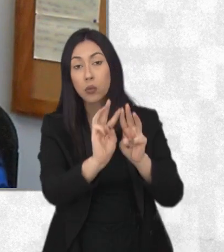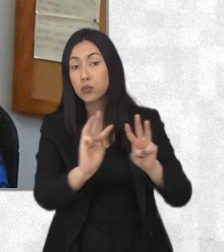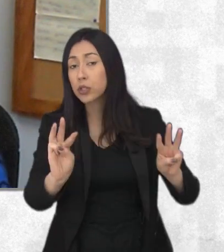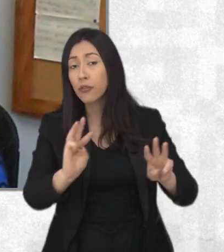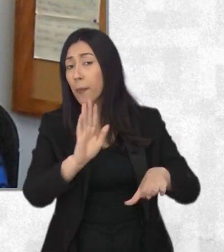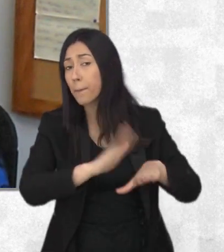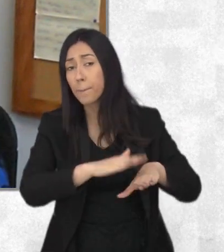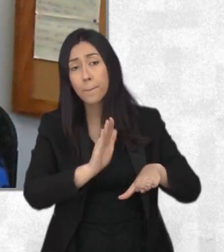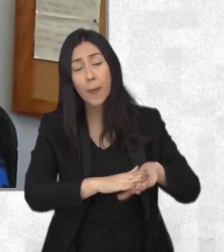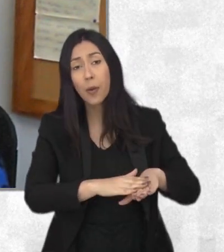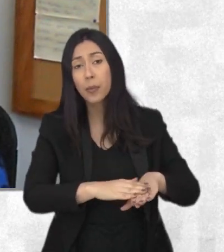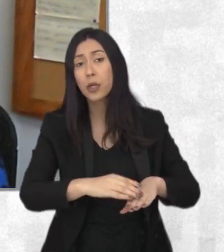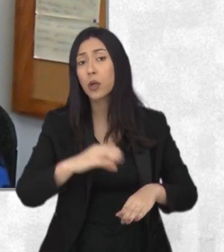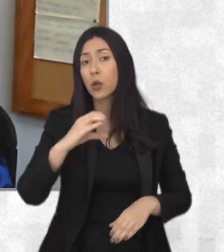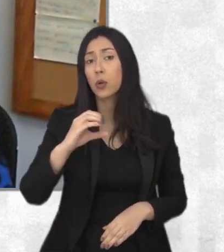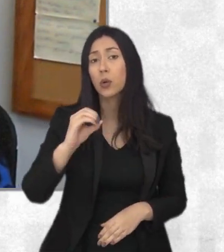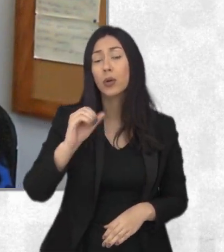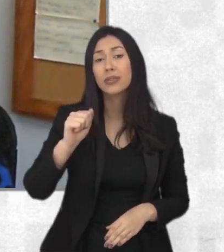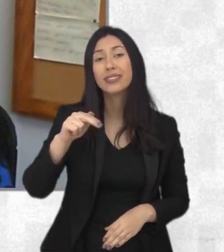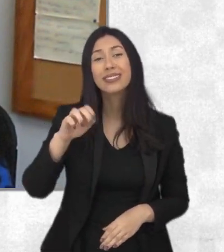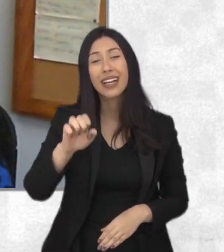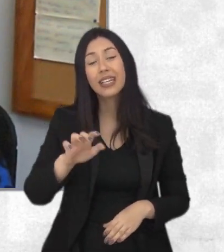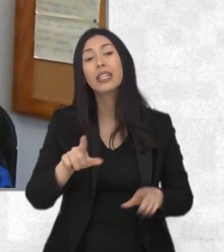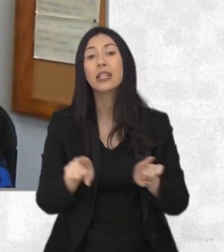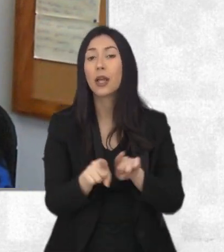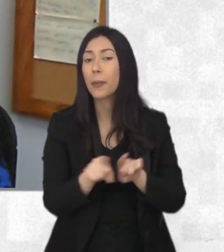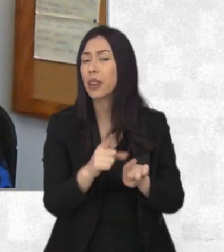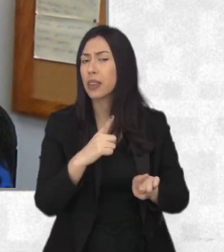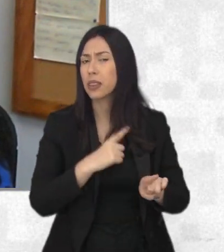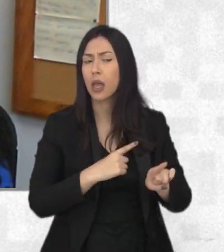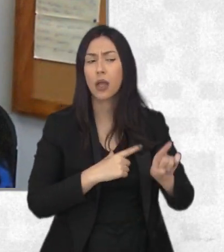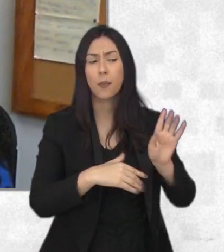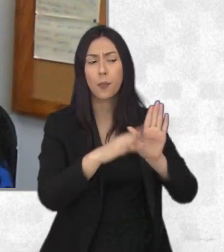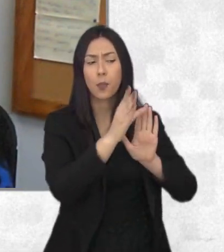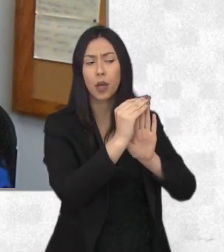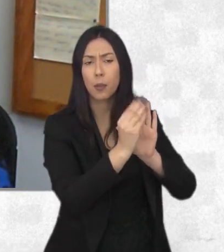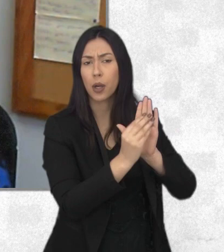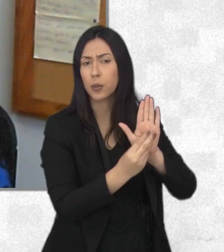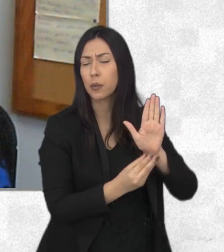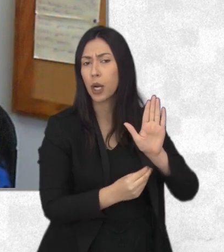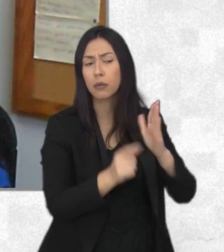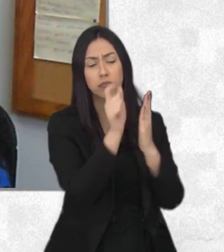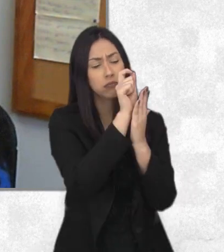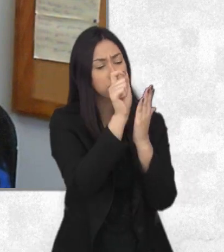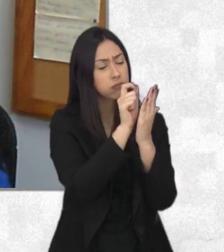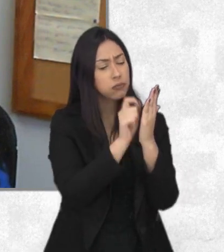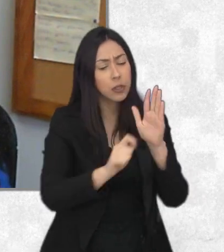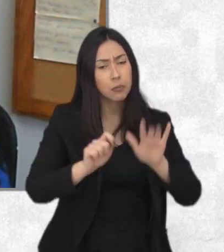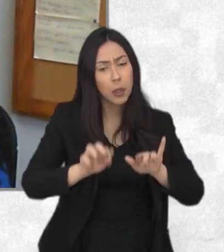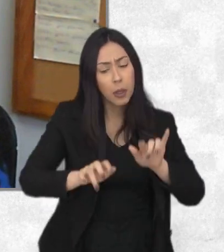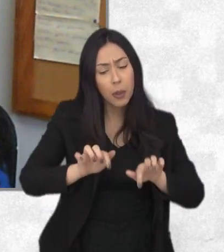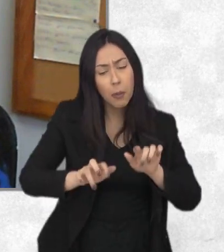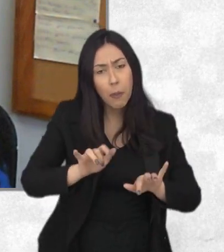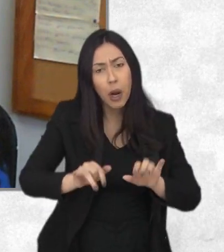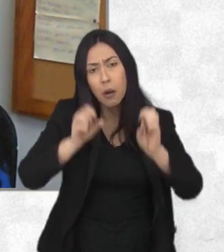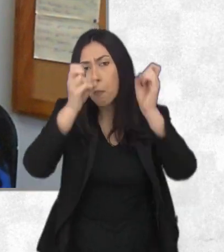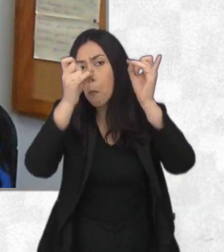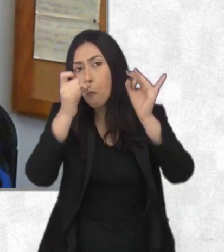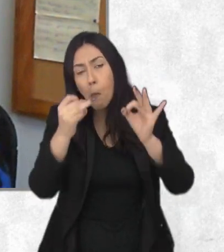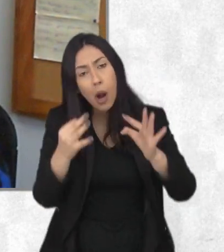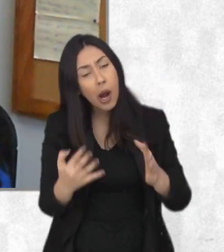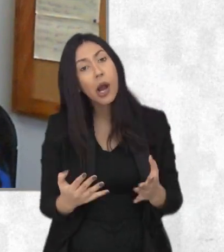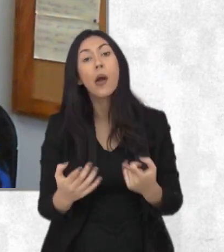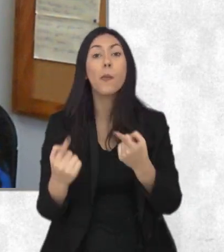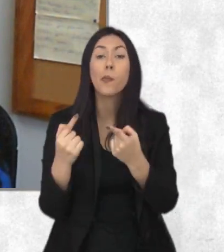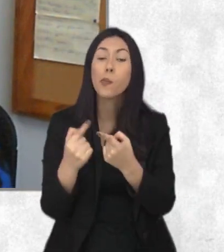específico do Conari que chama SIS Conari lá elas preenchem um formulário e uma vez preenchidos esses formulários em que elas contam toda a situação delas